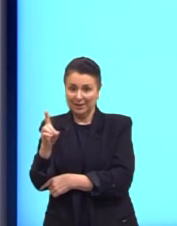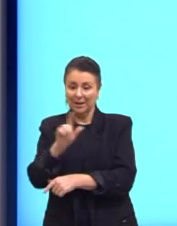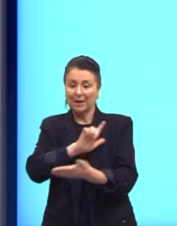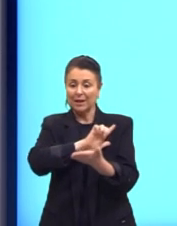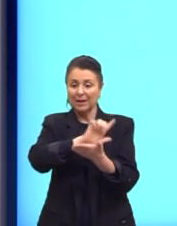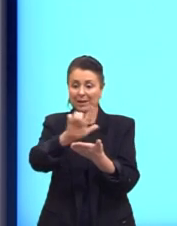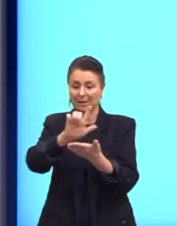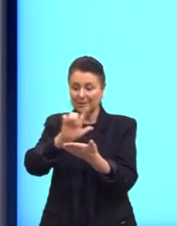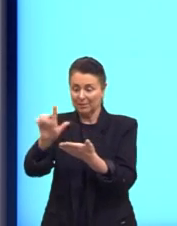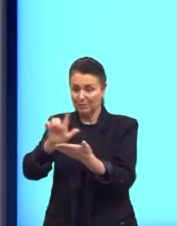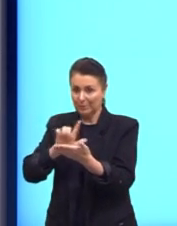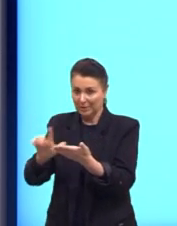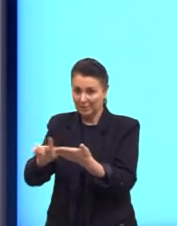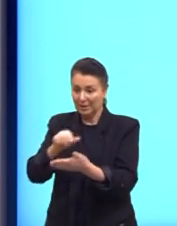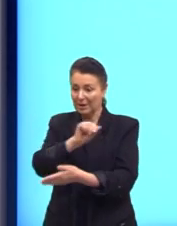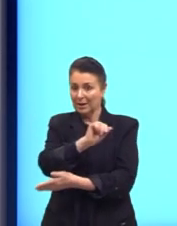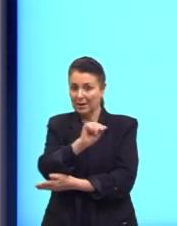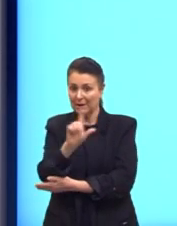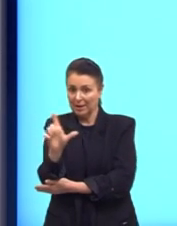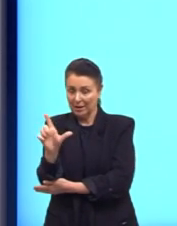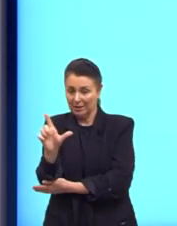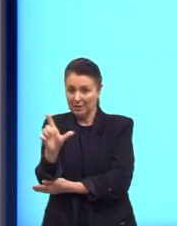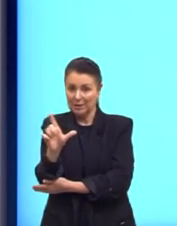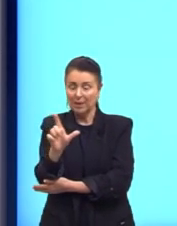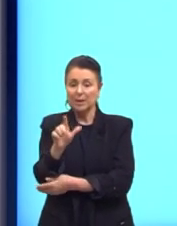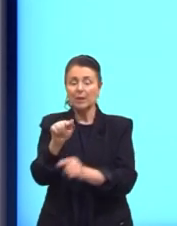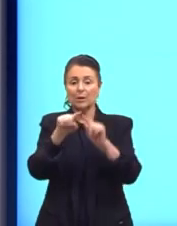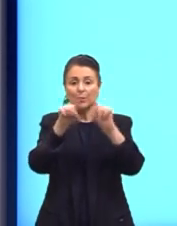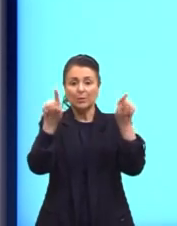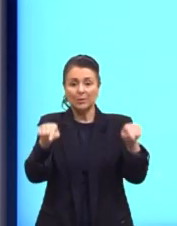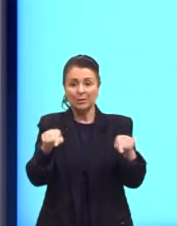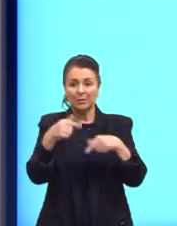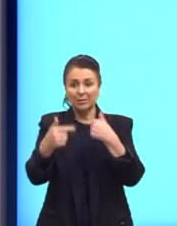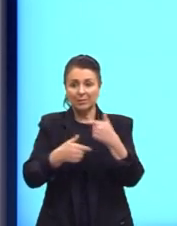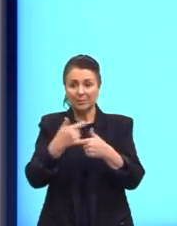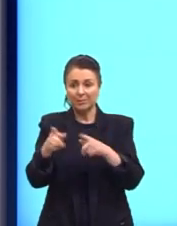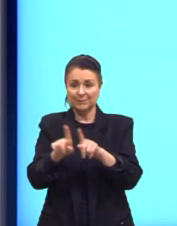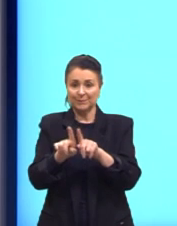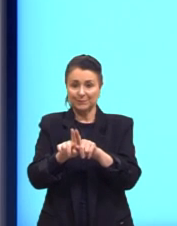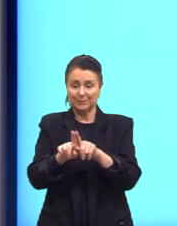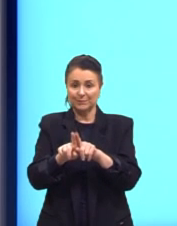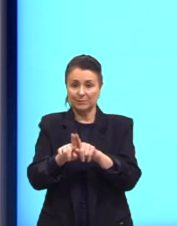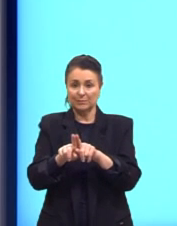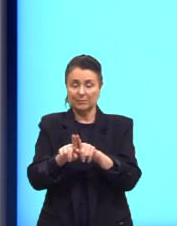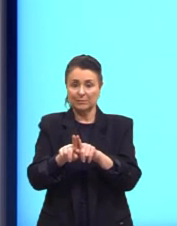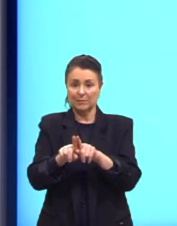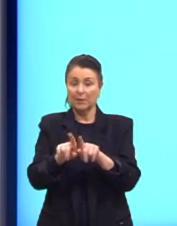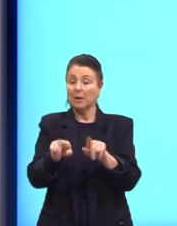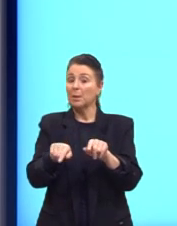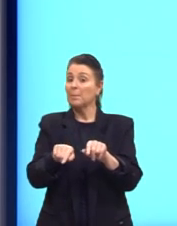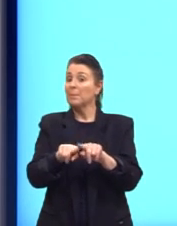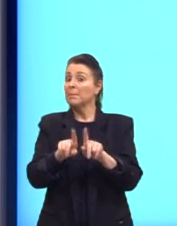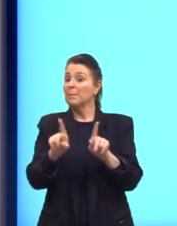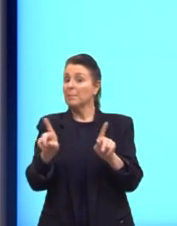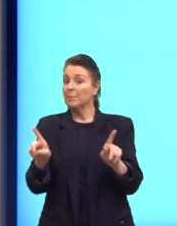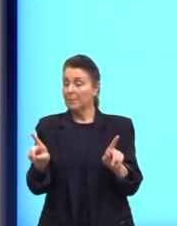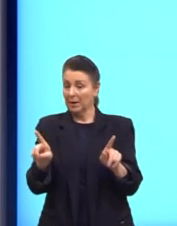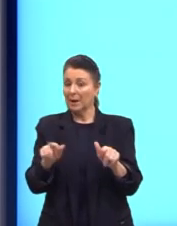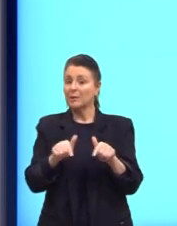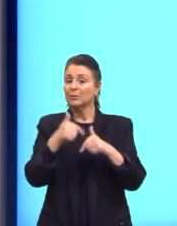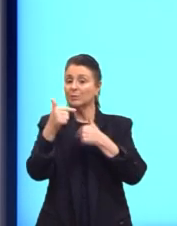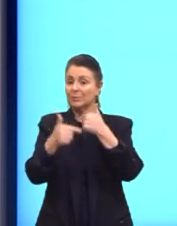limpeza L e a taxa de serviço. Mas a taxa de serviço é o valor